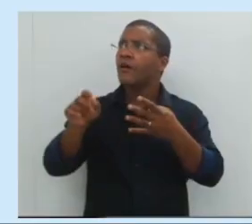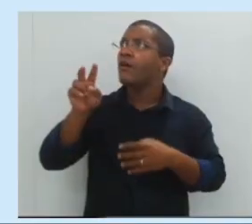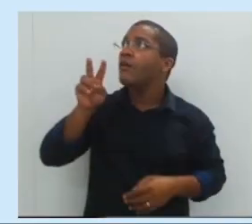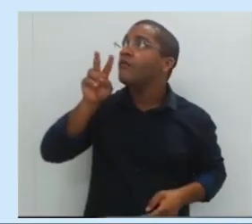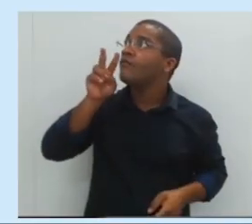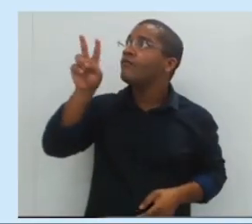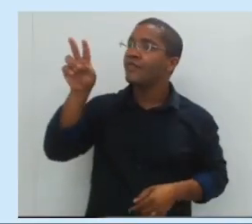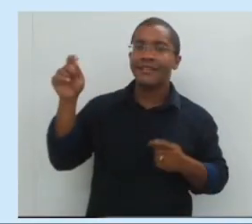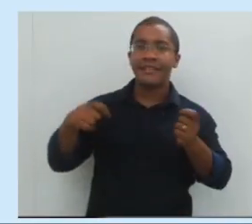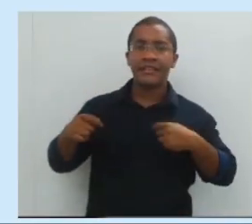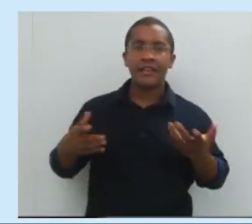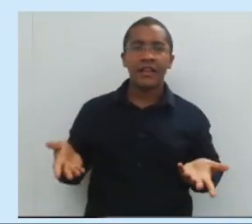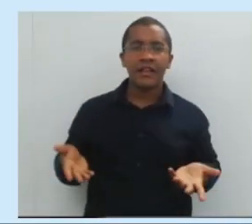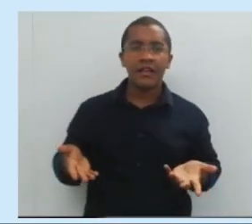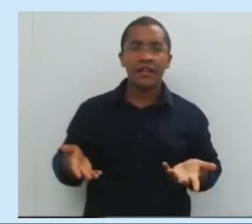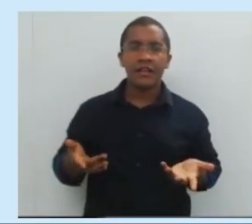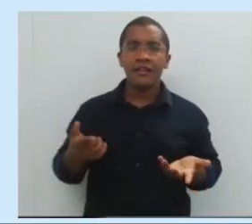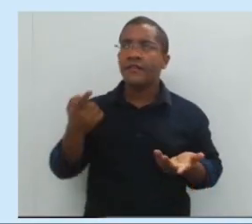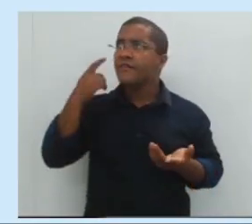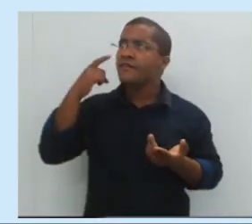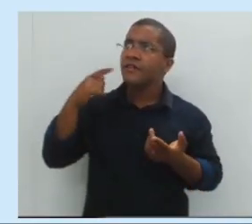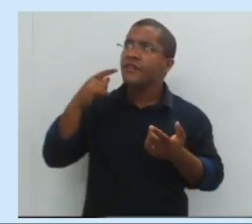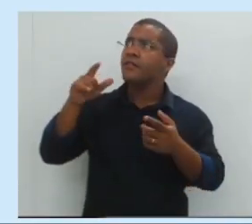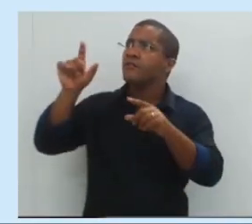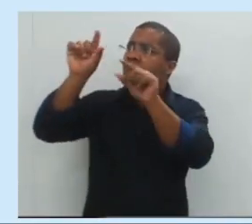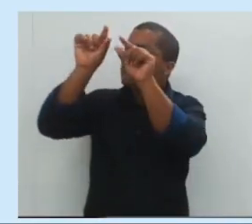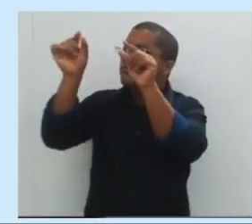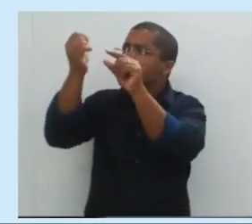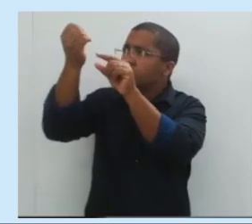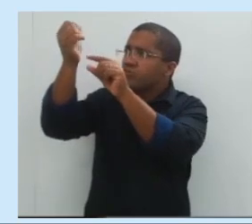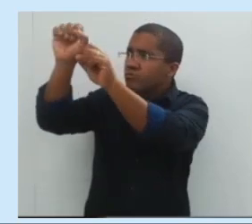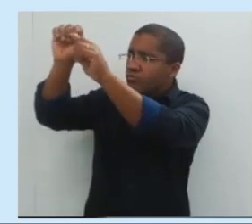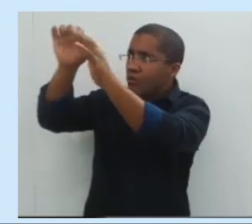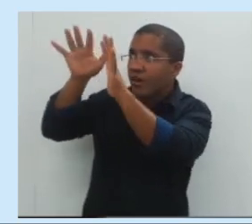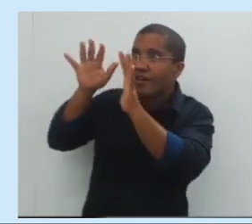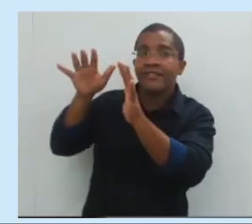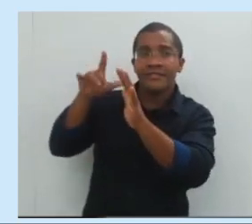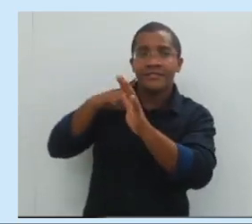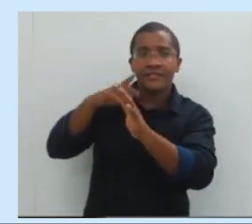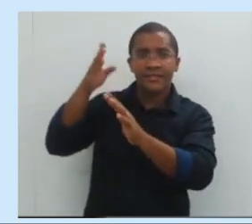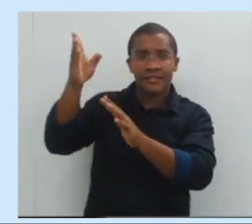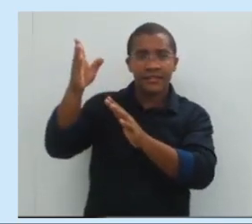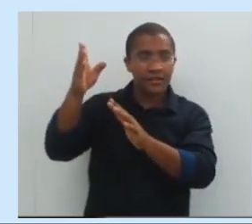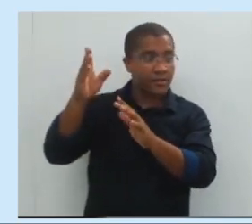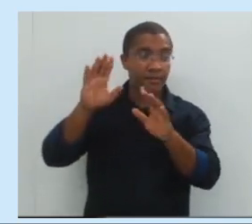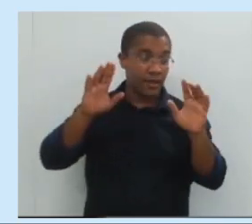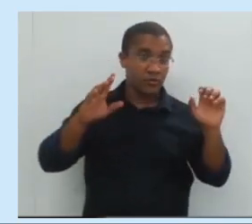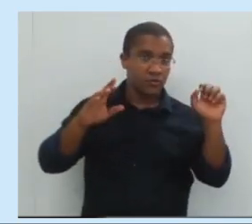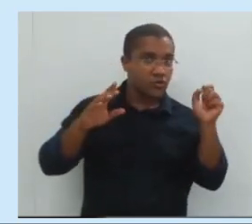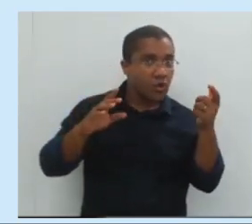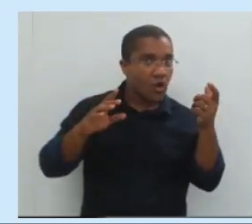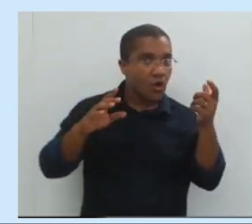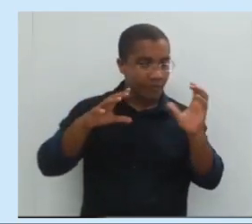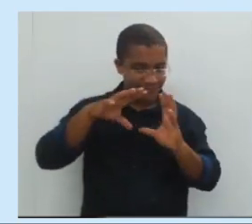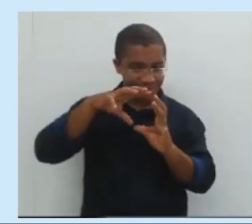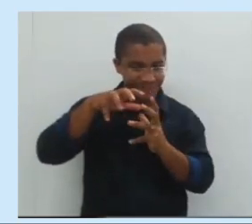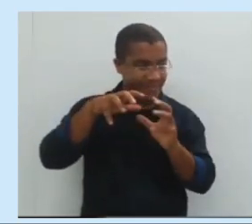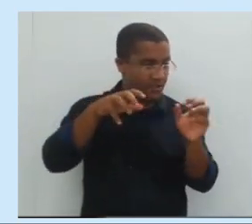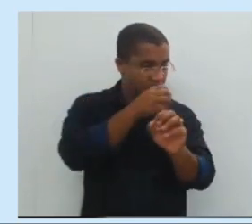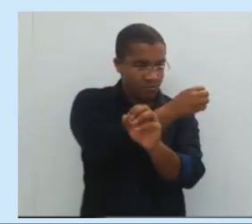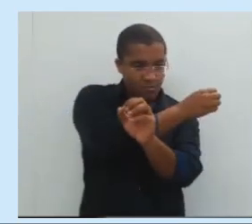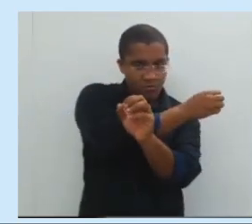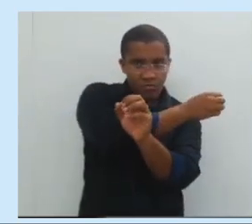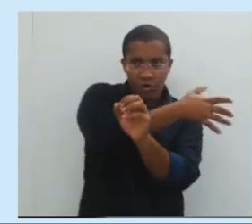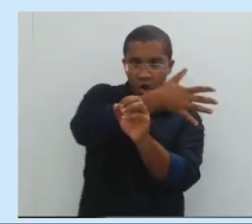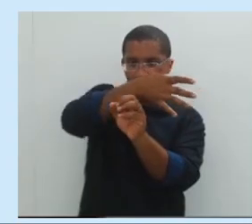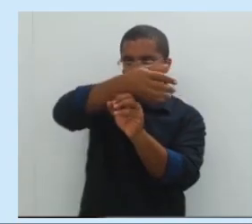Dá pra ver raios luminosos. Luminosos do sol. Porque a lua não